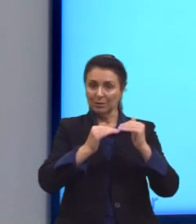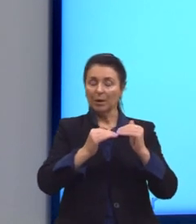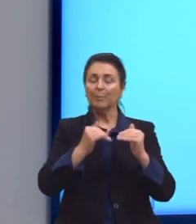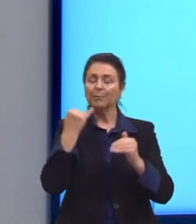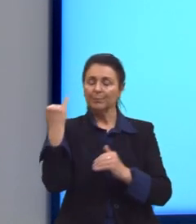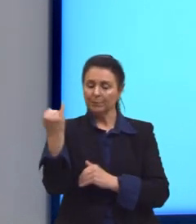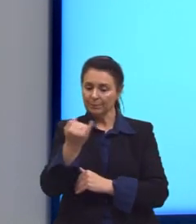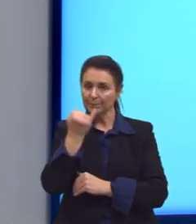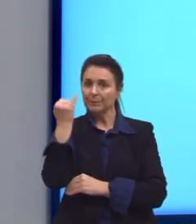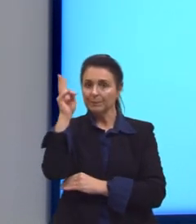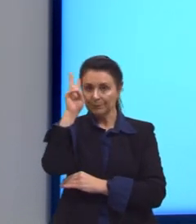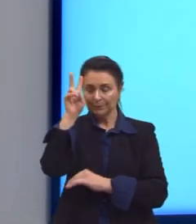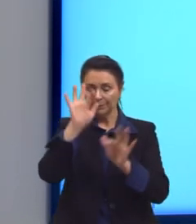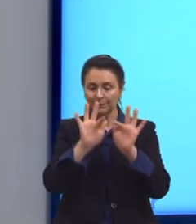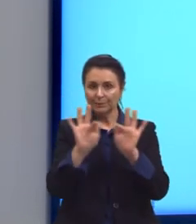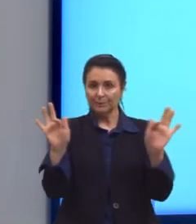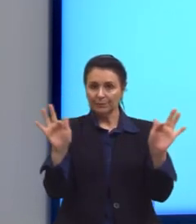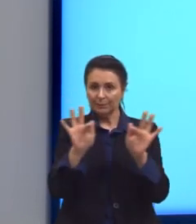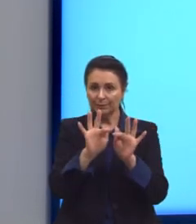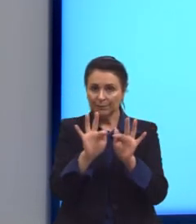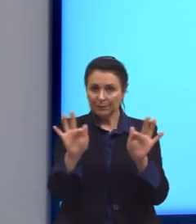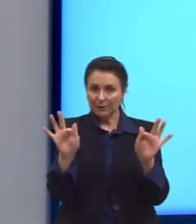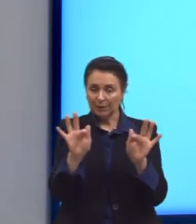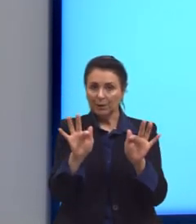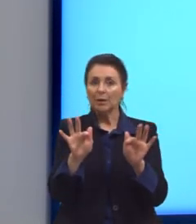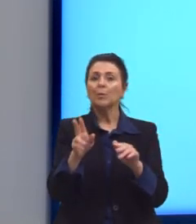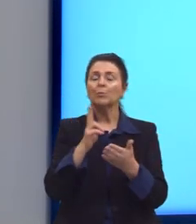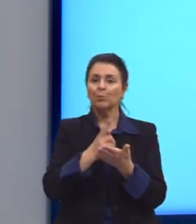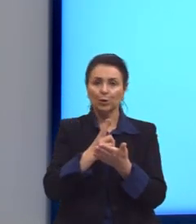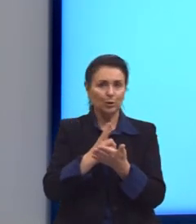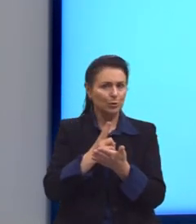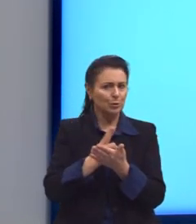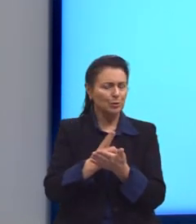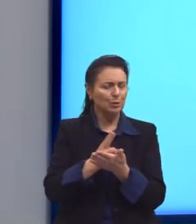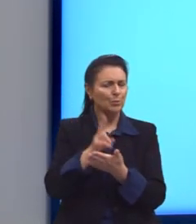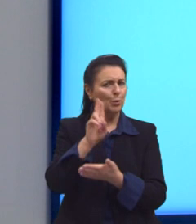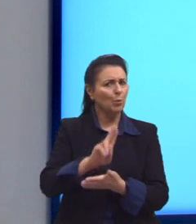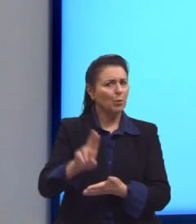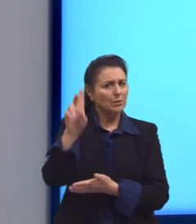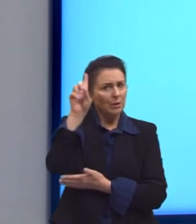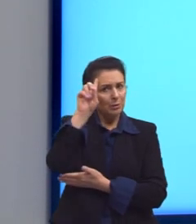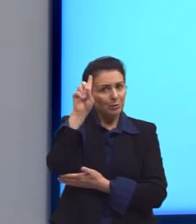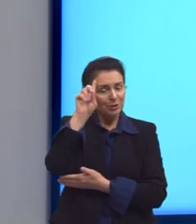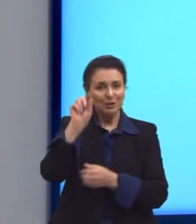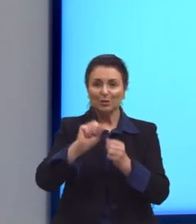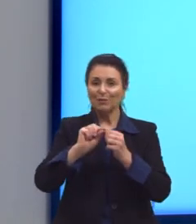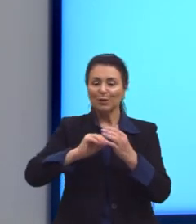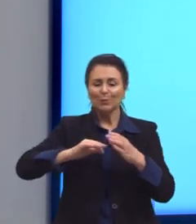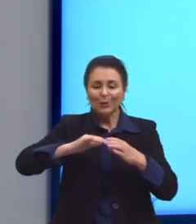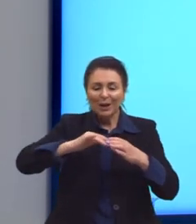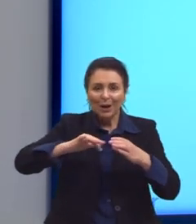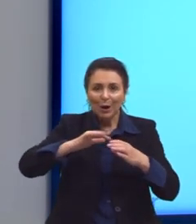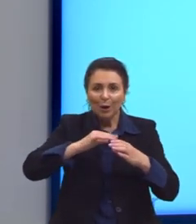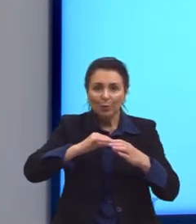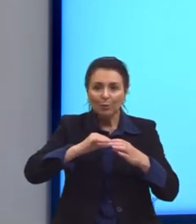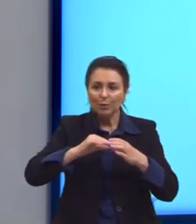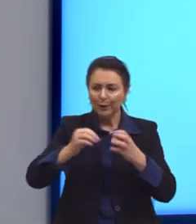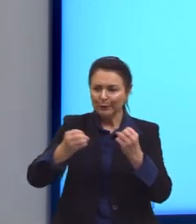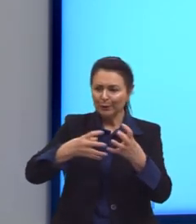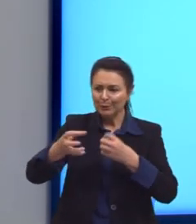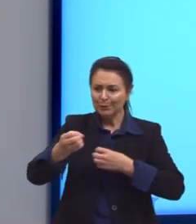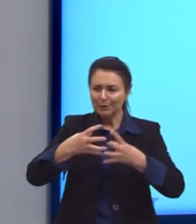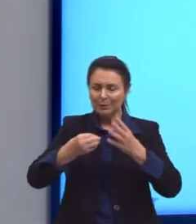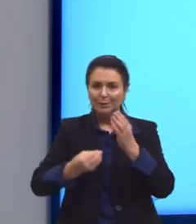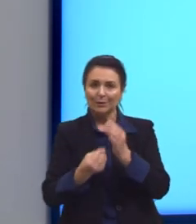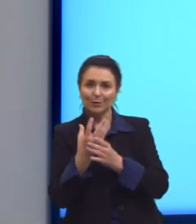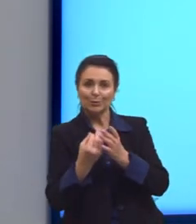importante lembrar essa fórmula e a gente acaba aplicando ela muito no dia a A gente não faz o cálculo da concentração final dos produtos, mas a gente está, sim,